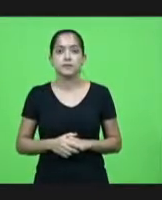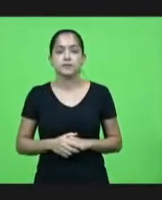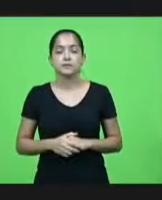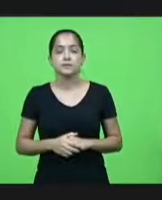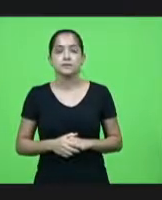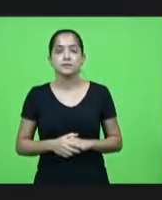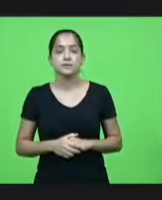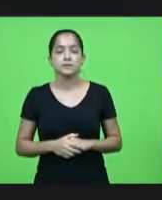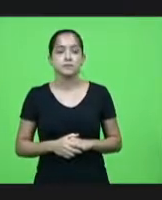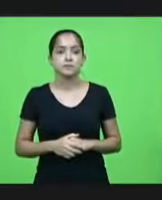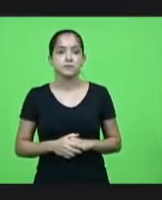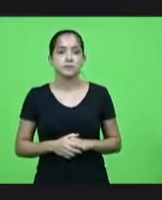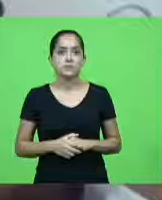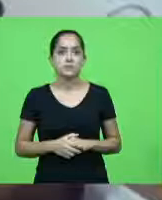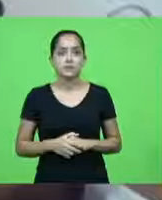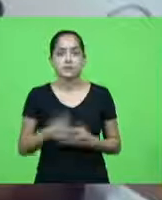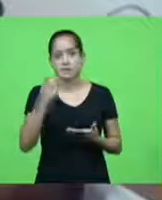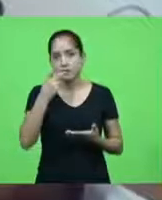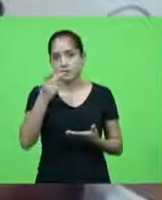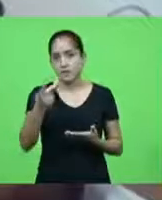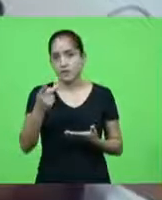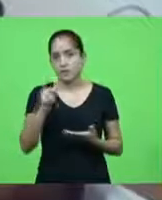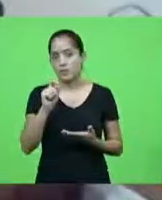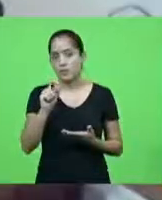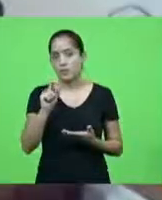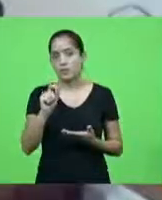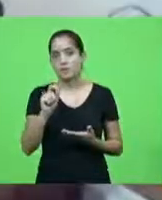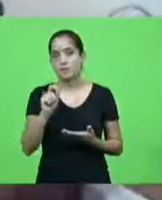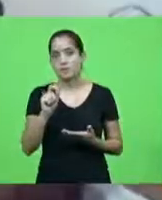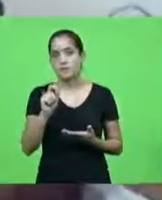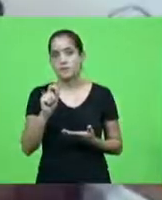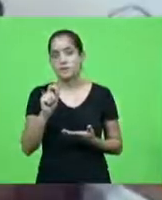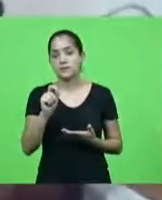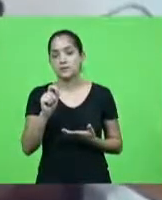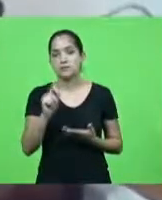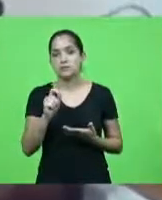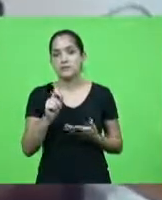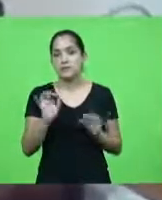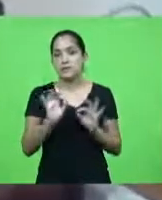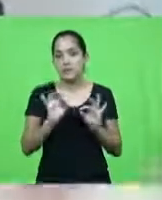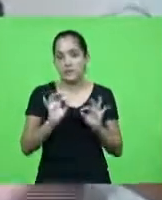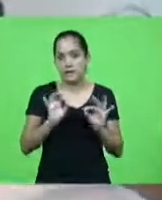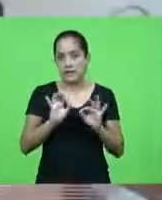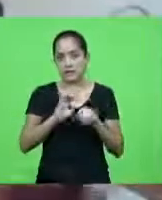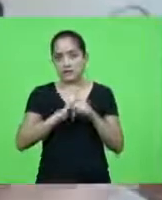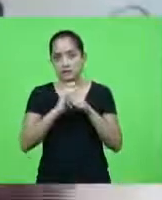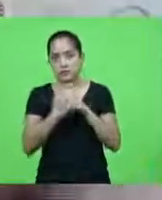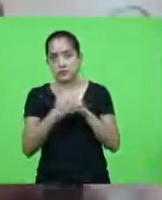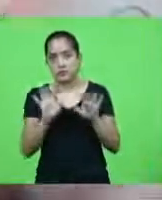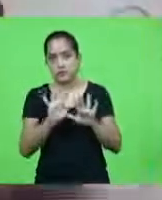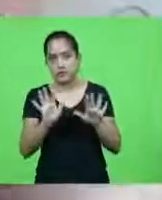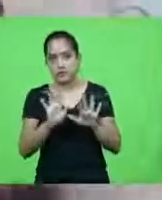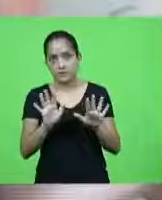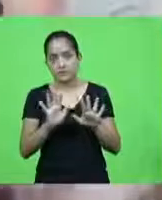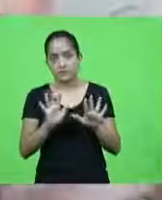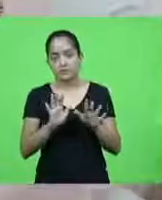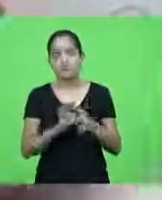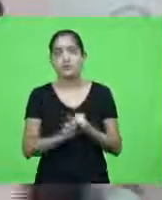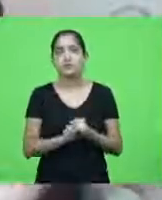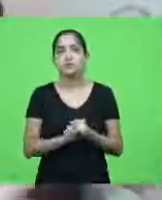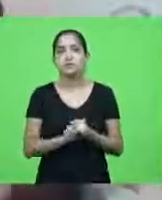deputada eu só queria dizer uma coisa não nada de covid lá para o primeiro